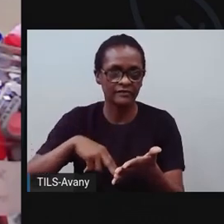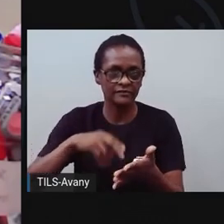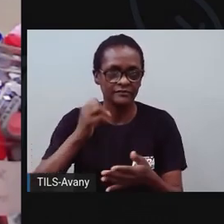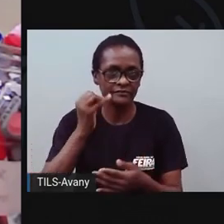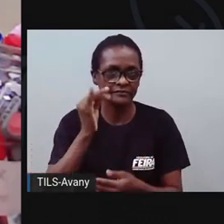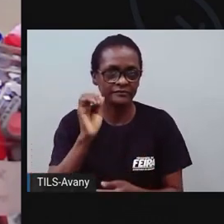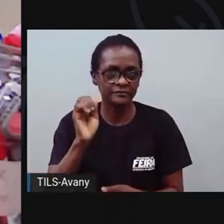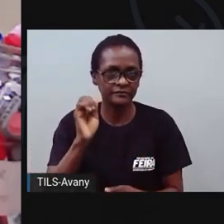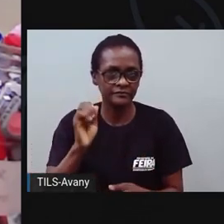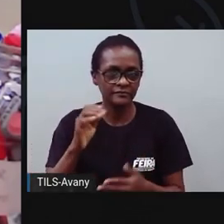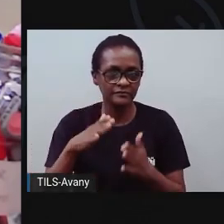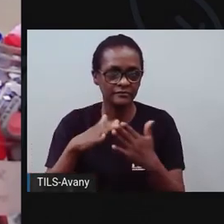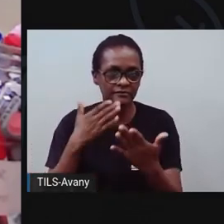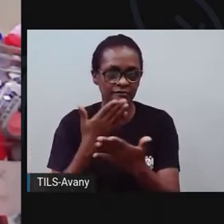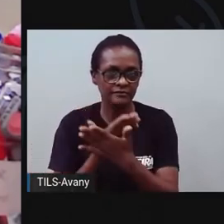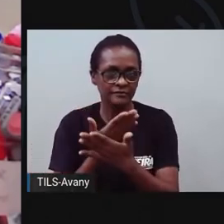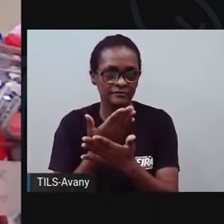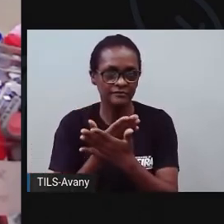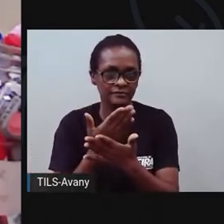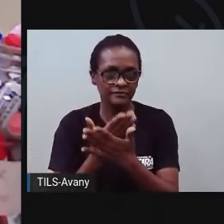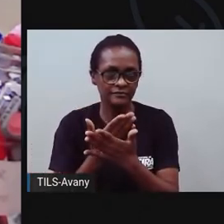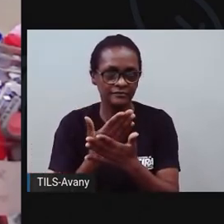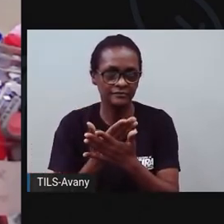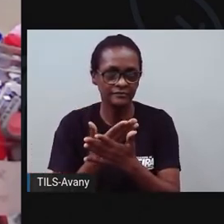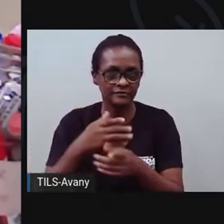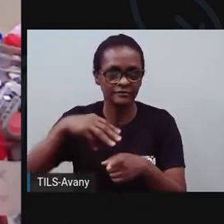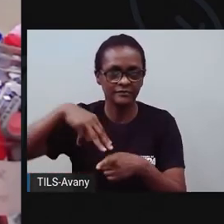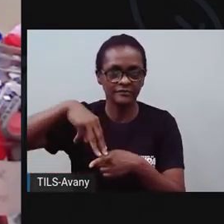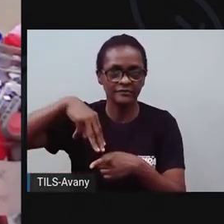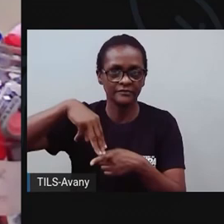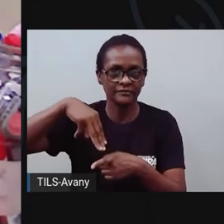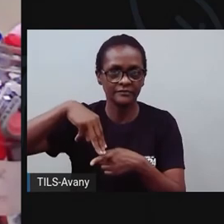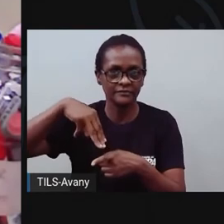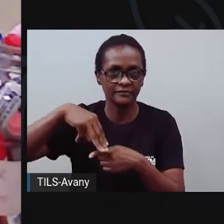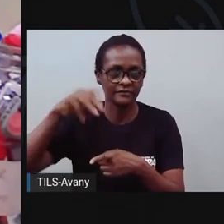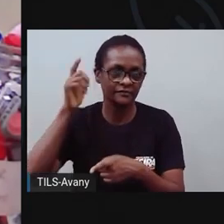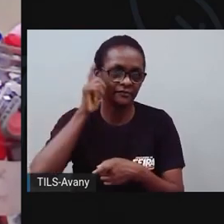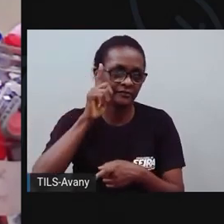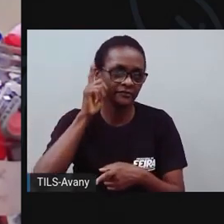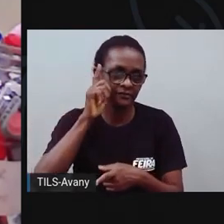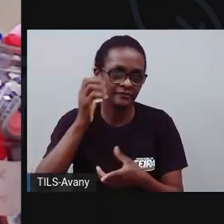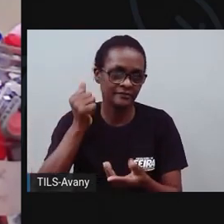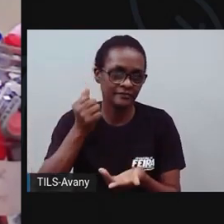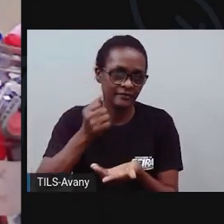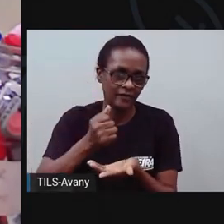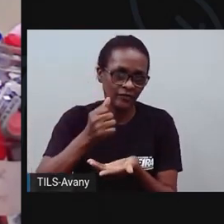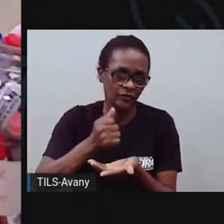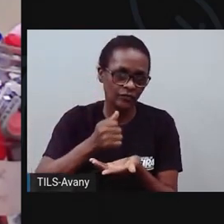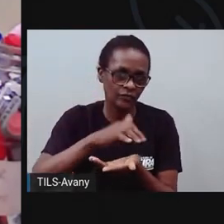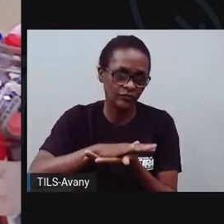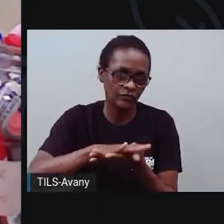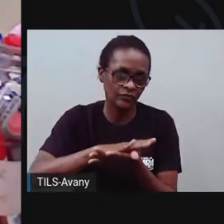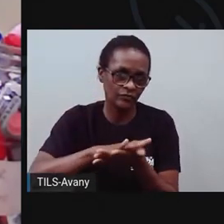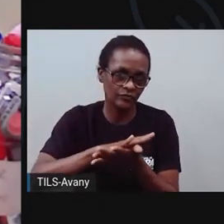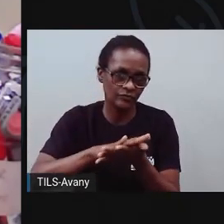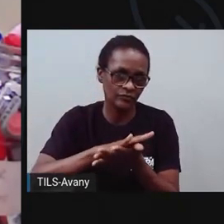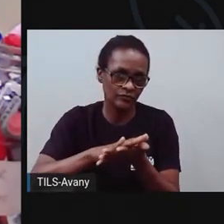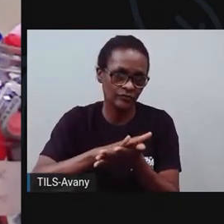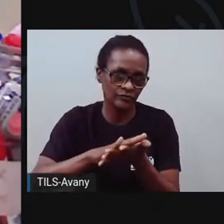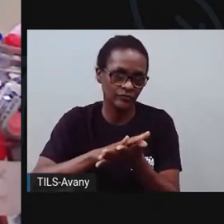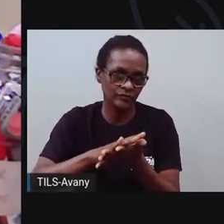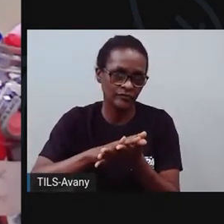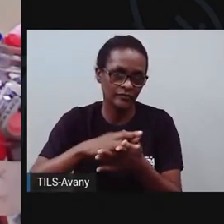da educação municipal começaram a receber uma nova remessa de produtos de limpeza, de limpeza e higiene.